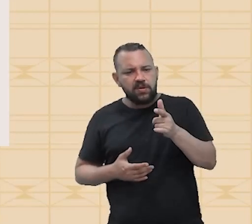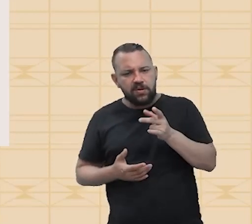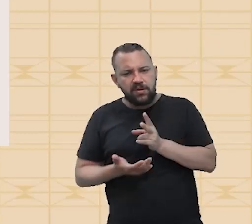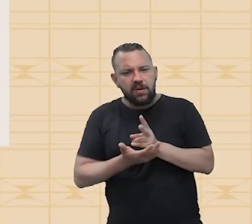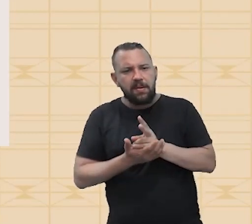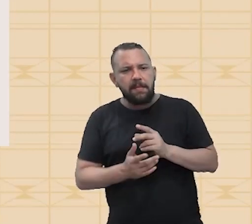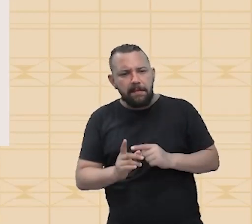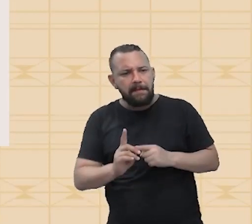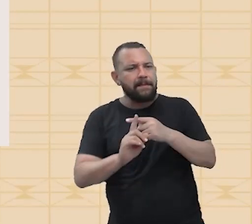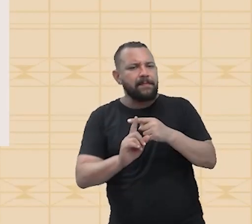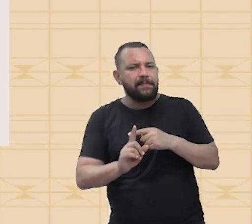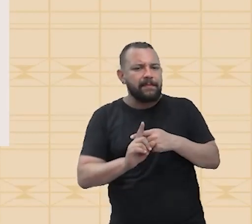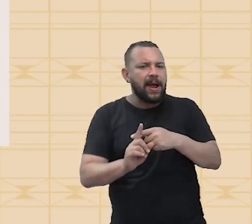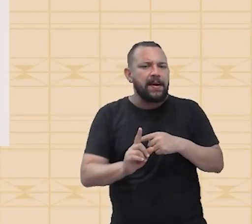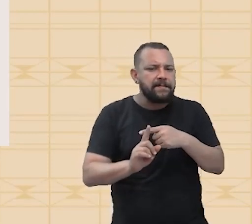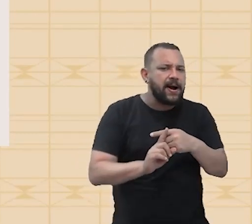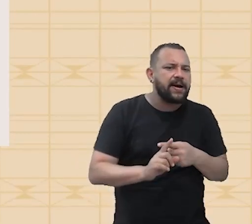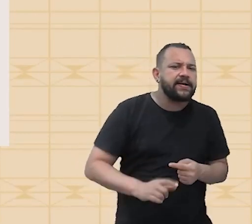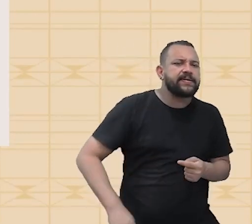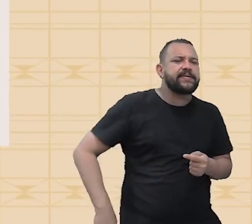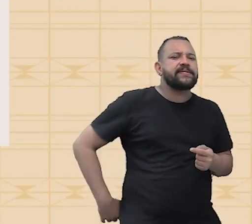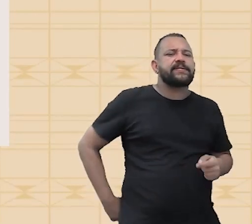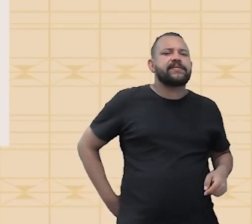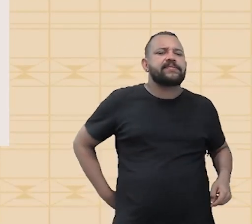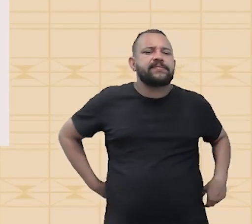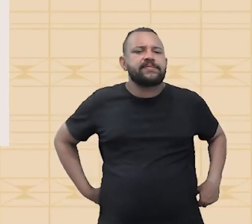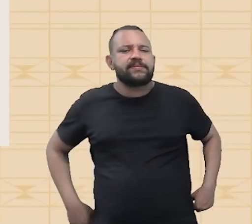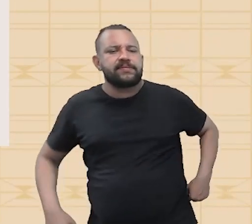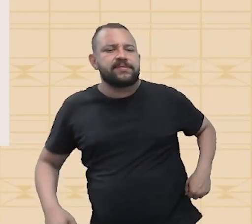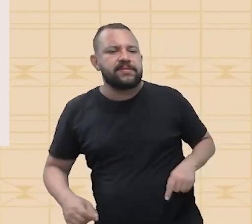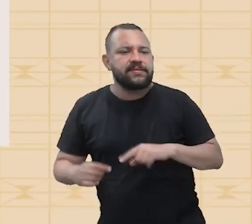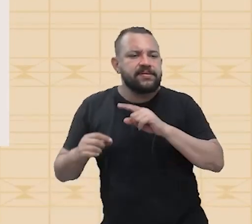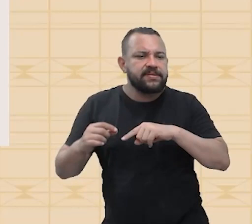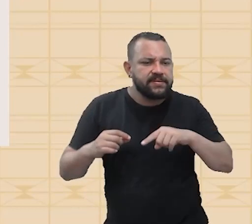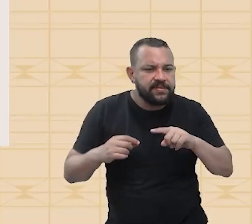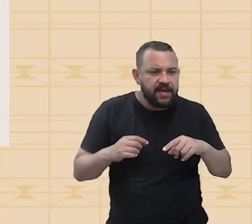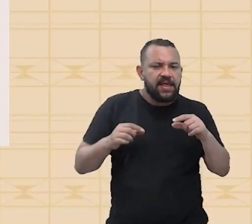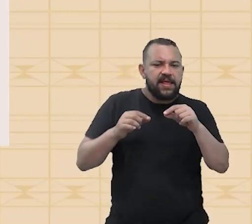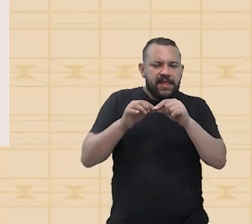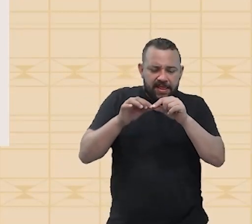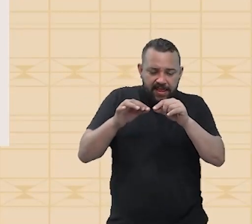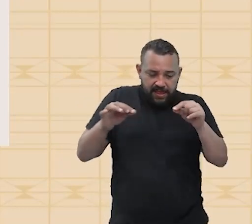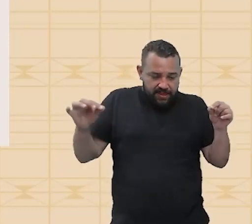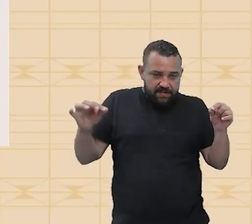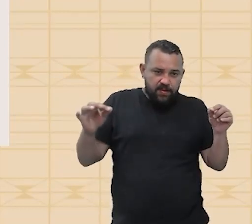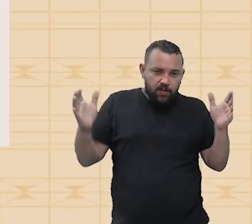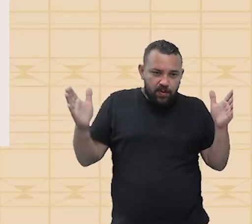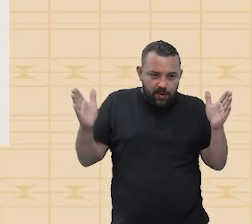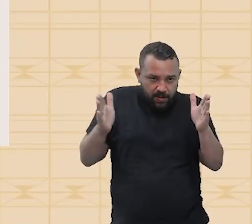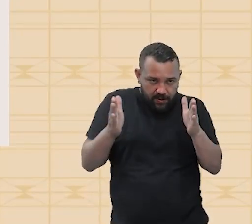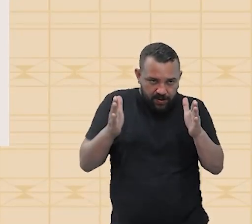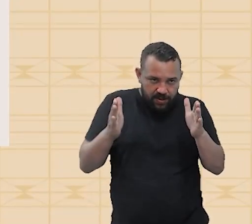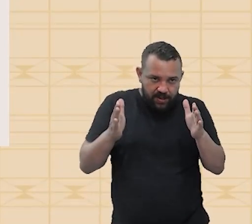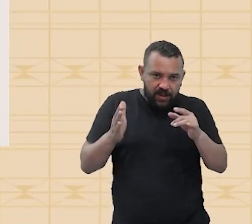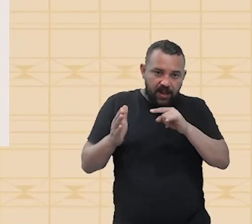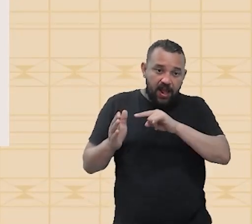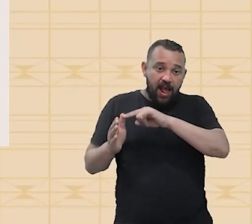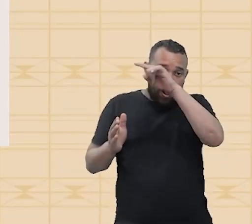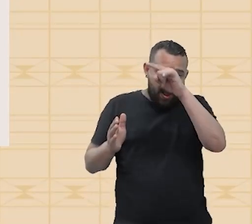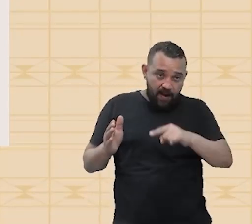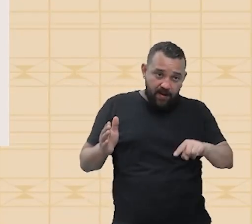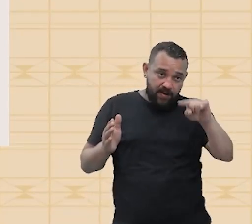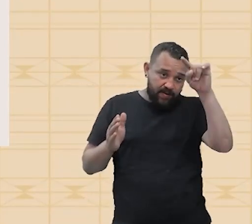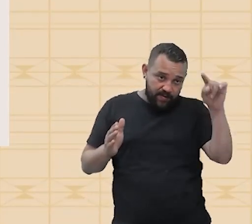maior, faz sentido para você que o comprimento de onda dela vai diminuir? Pois é. Então, ondas de alta